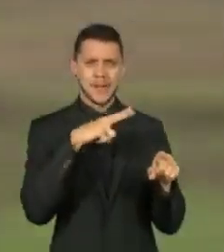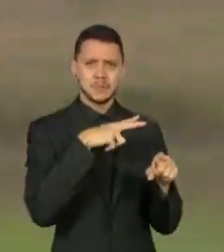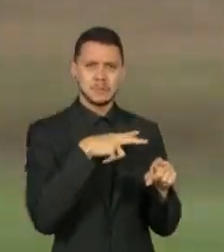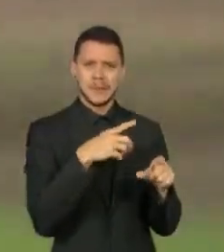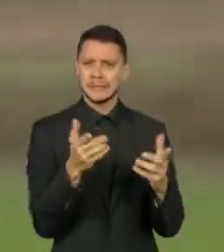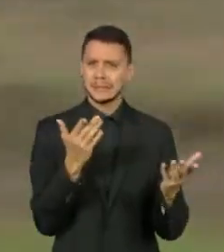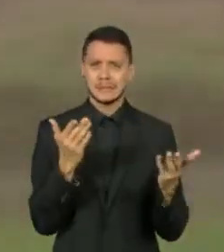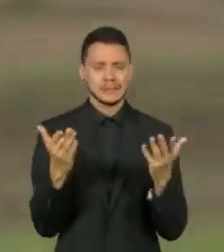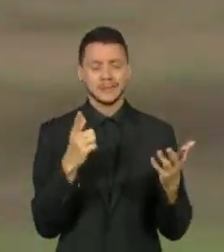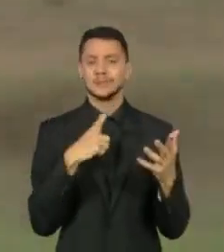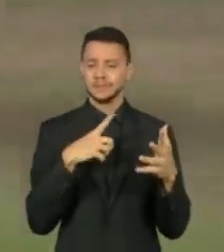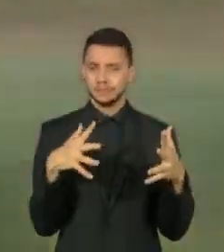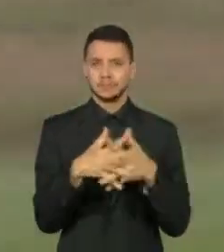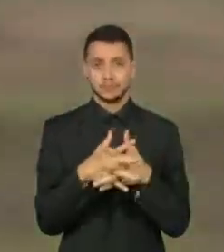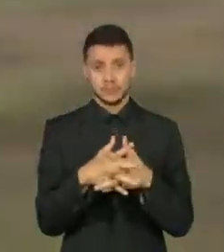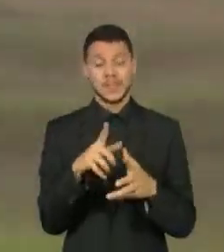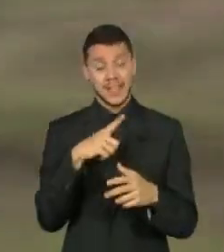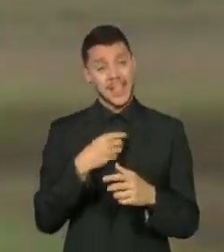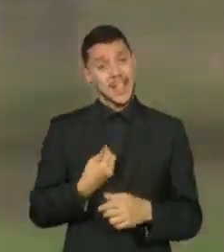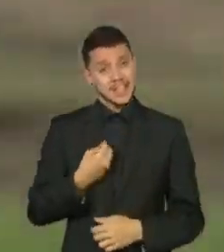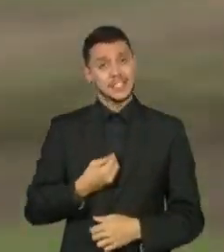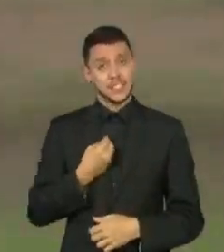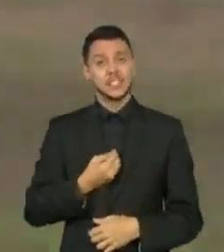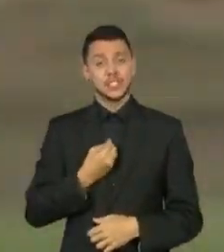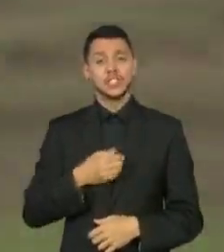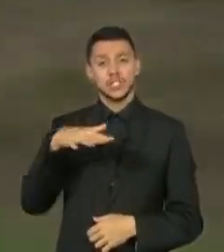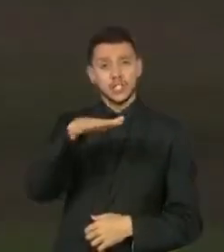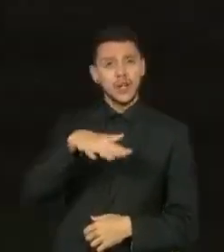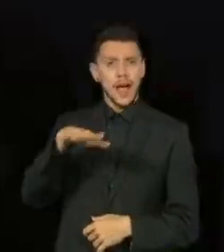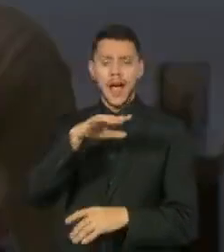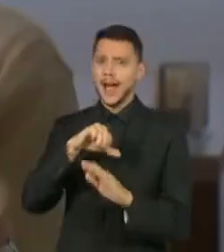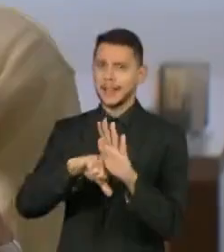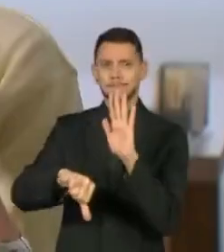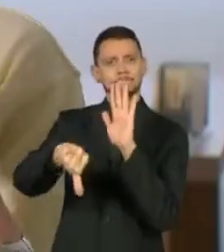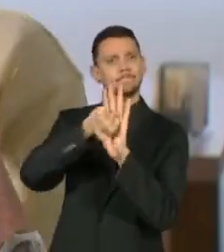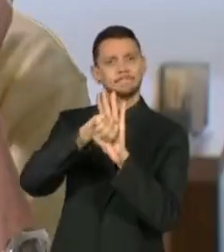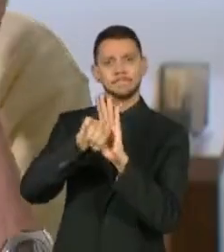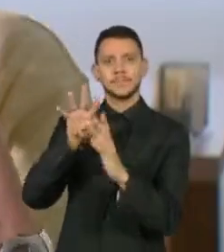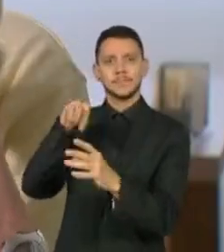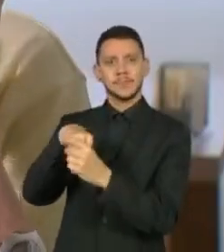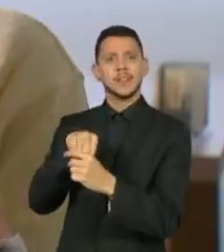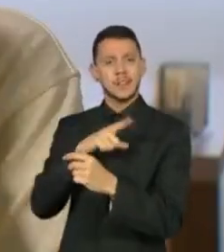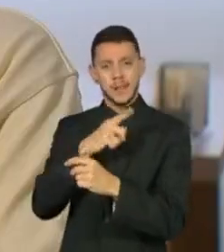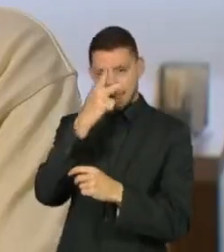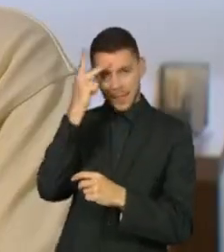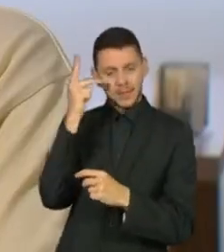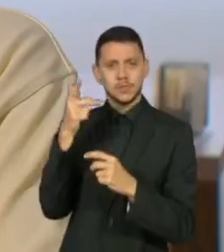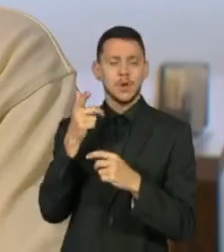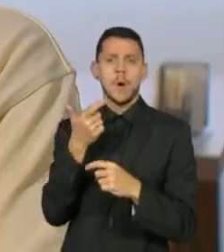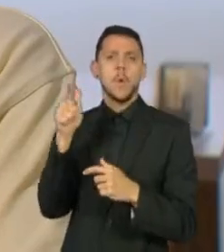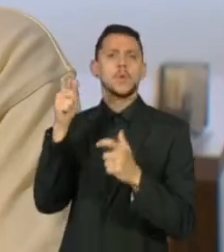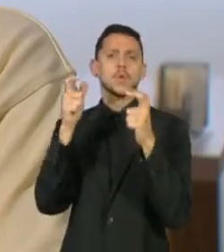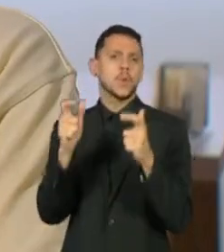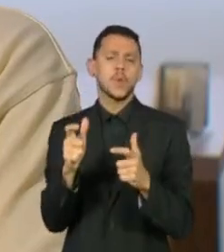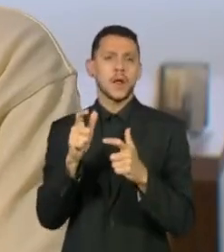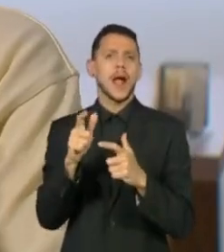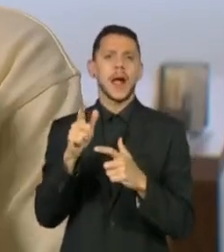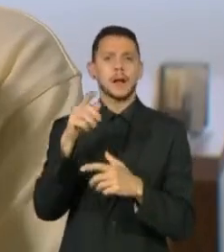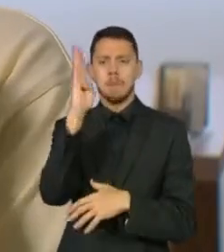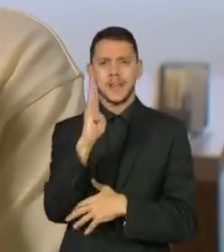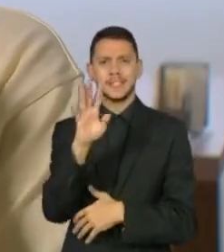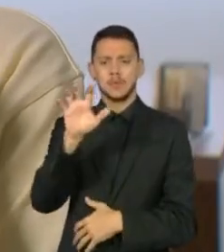mercado ilegal de terras. São pessoas, normalmente de outras partes do sudeste, de outras partes do Brasil,